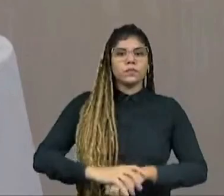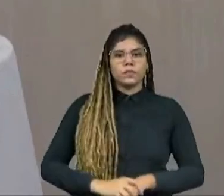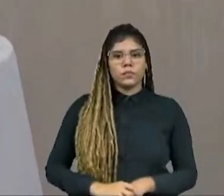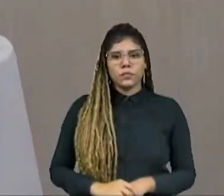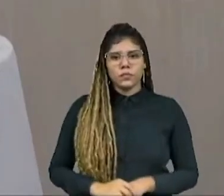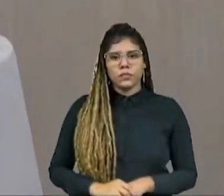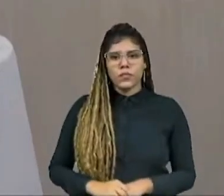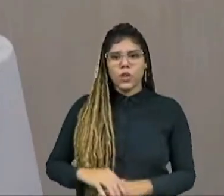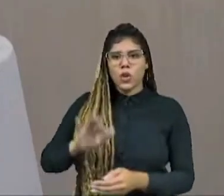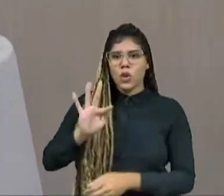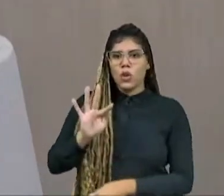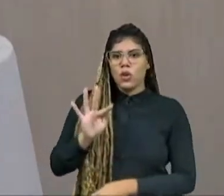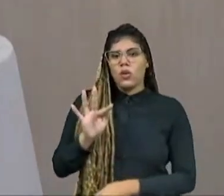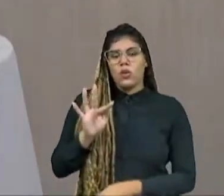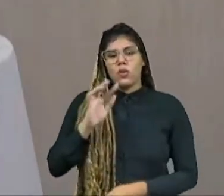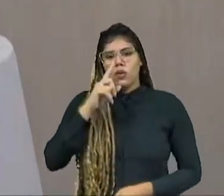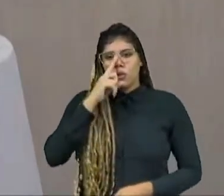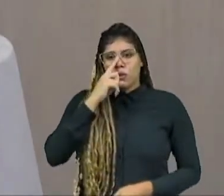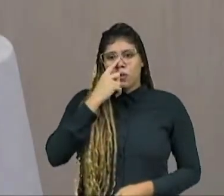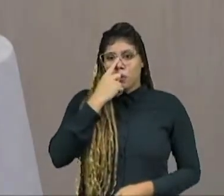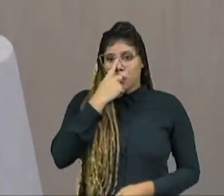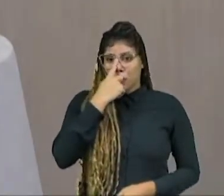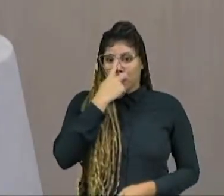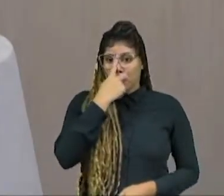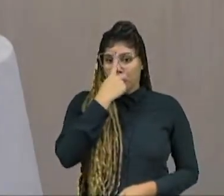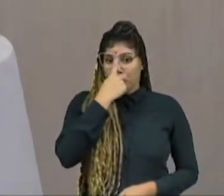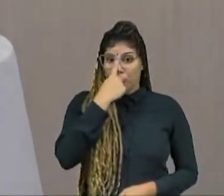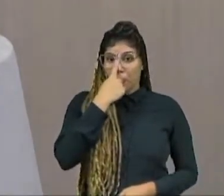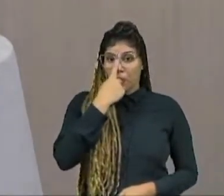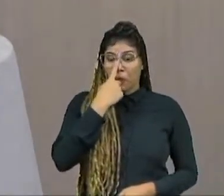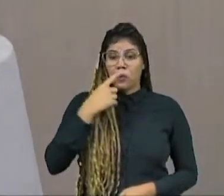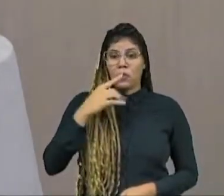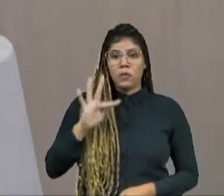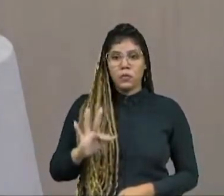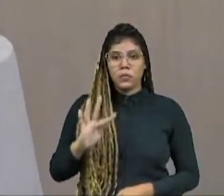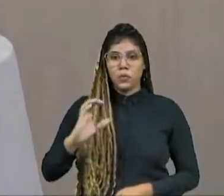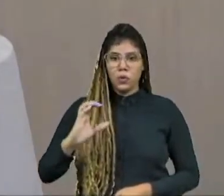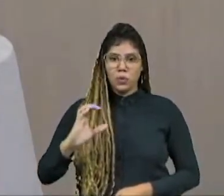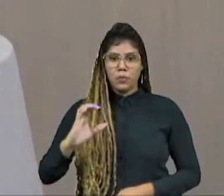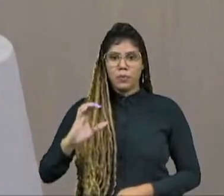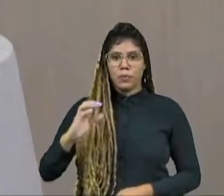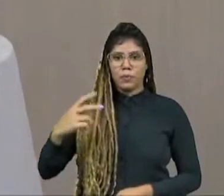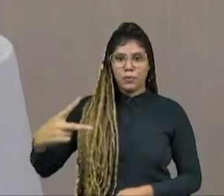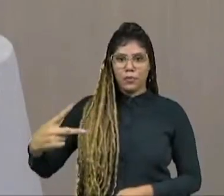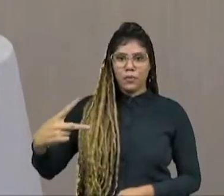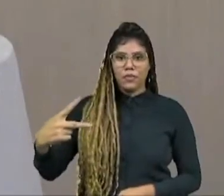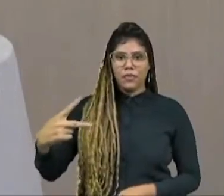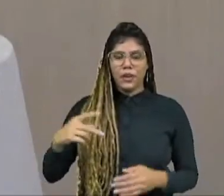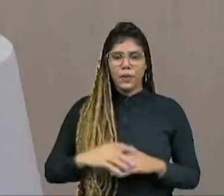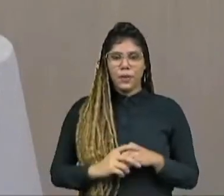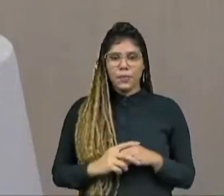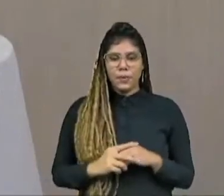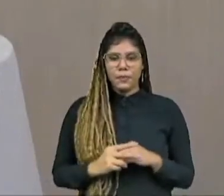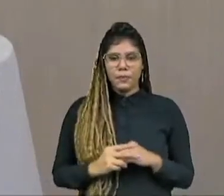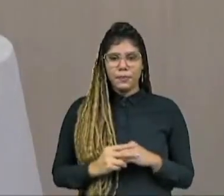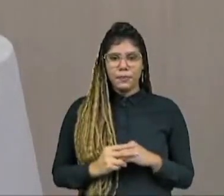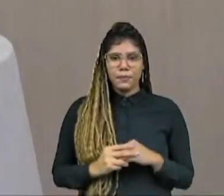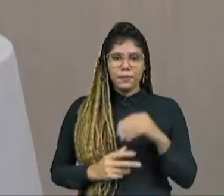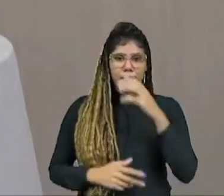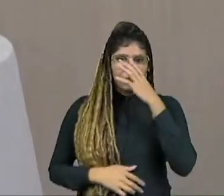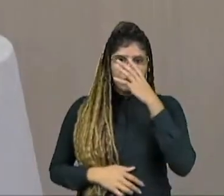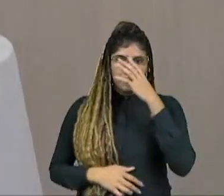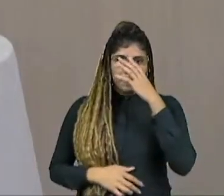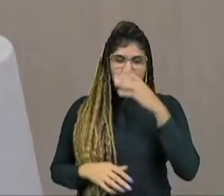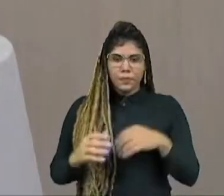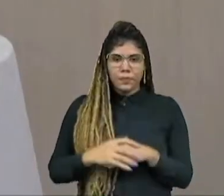fundo de combate à pobreza, para quem não sabe, não conseguiu reduzir em 1% o nível de pobreza no Estado do